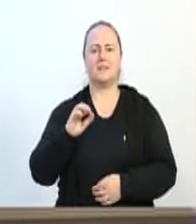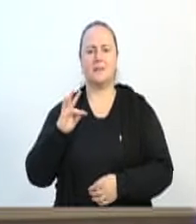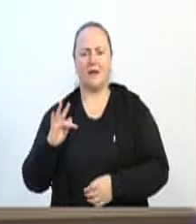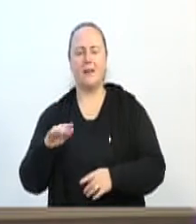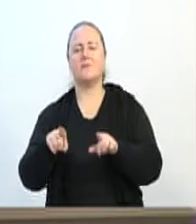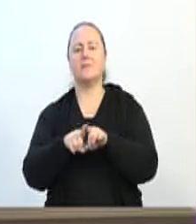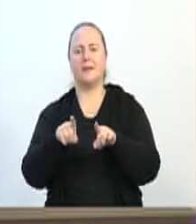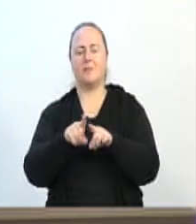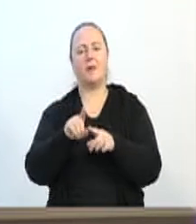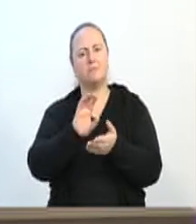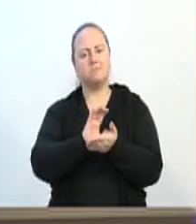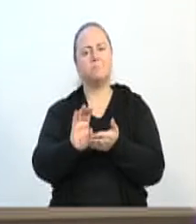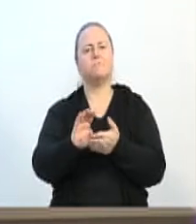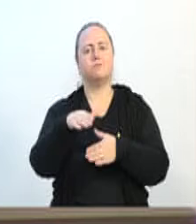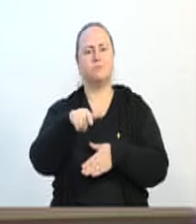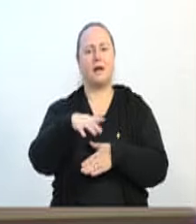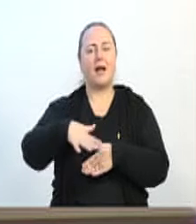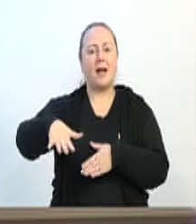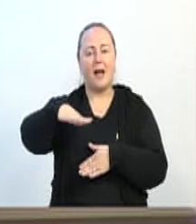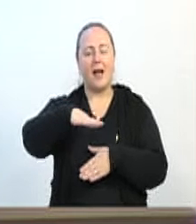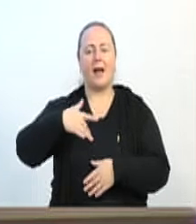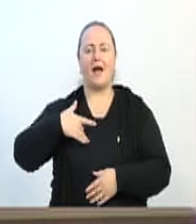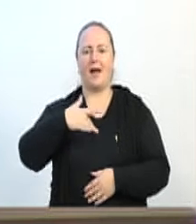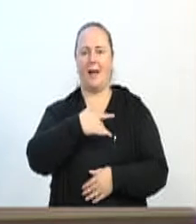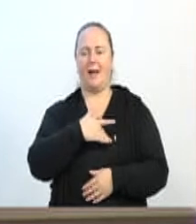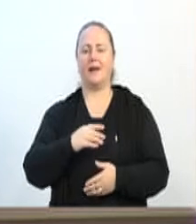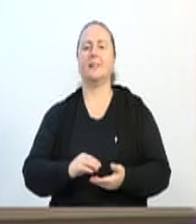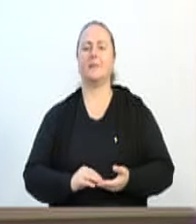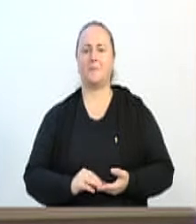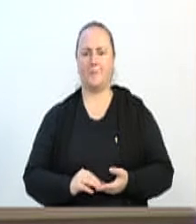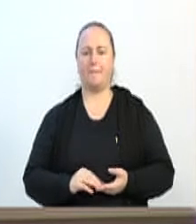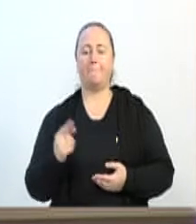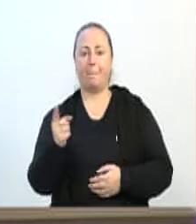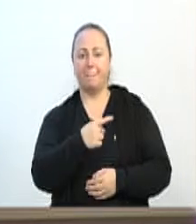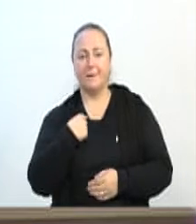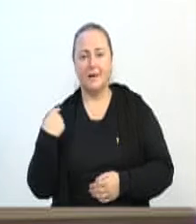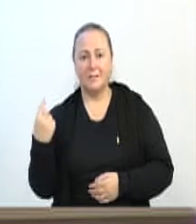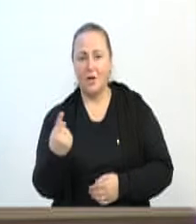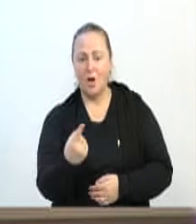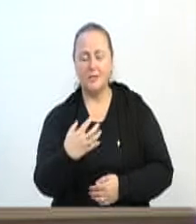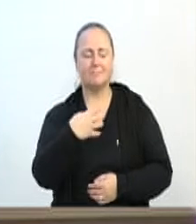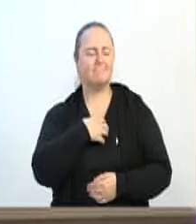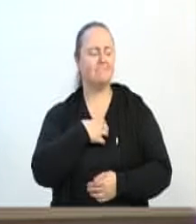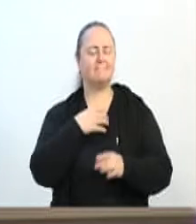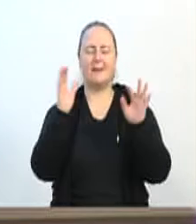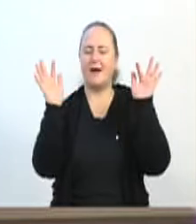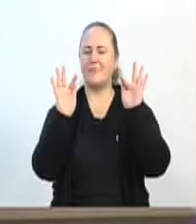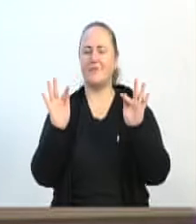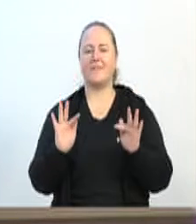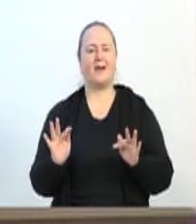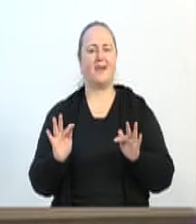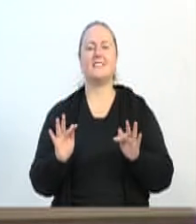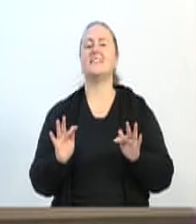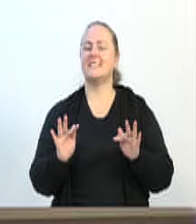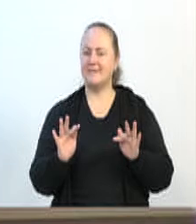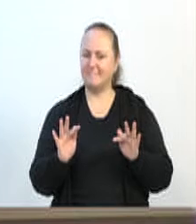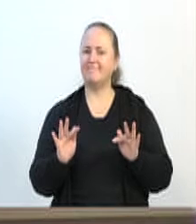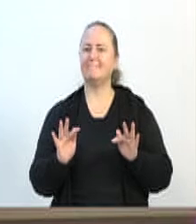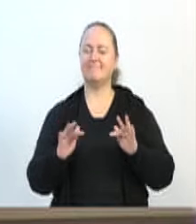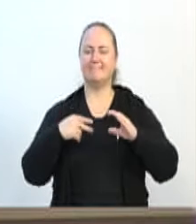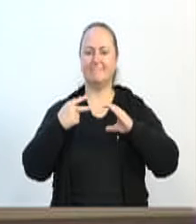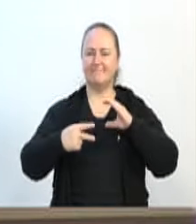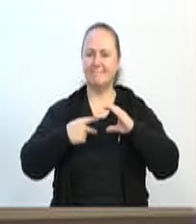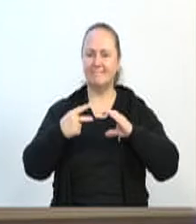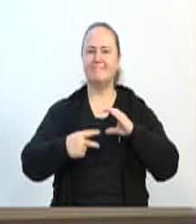destinados exatamente na área da saúde. E nós ficamos muito felizes quanto Câmara, quanto o Poder